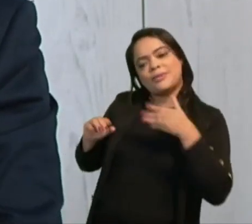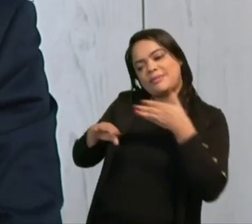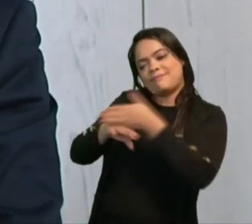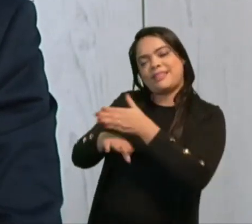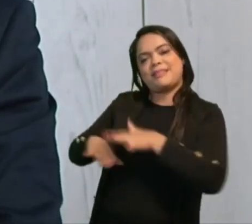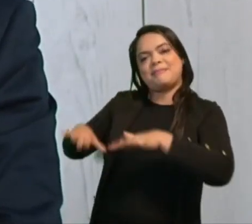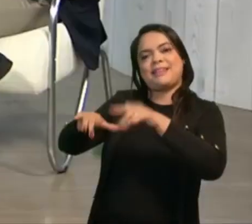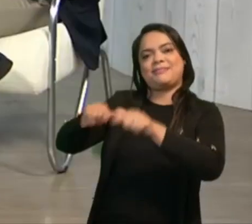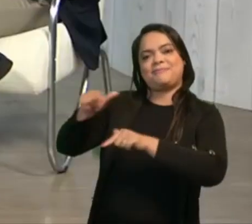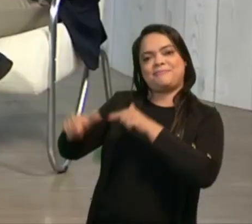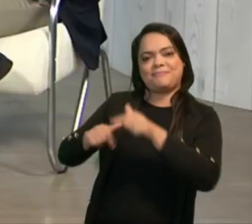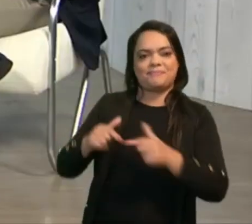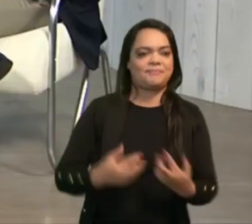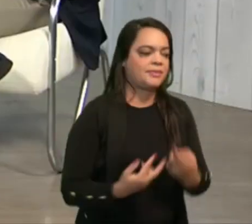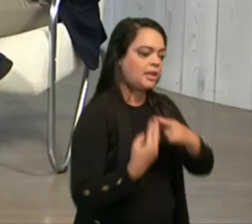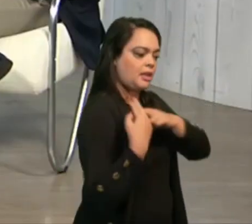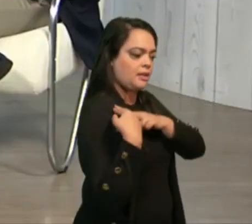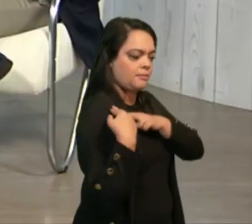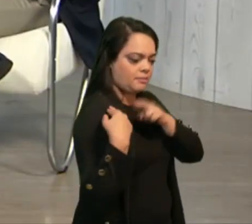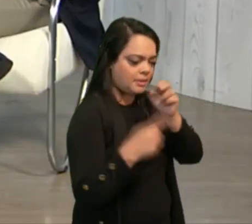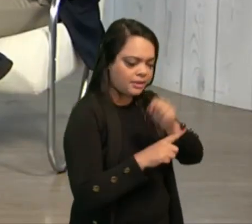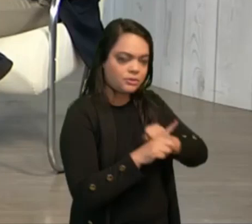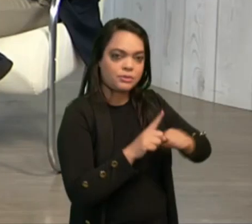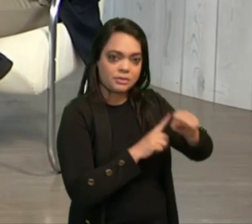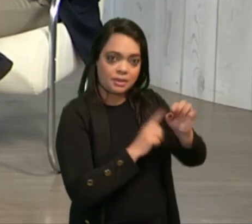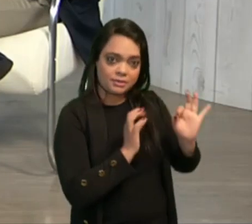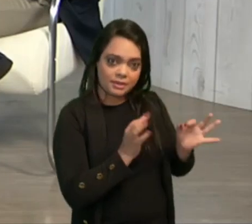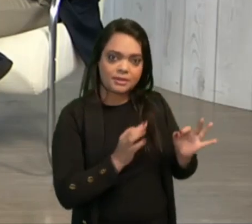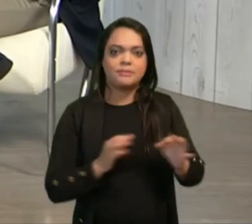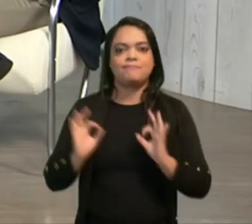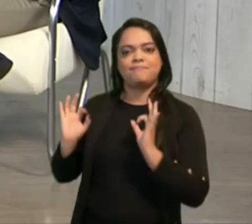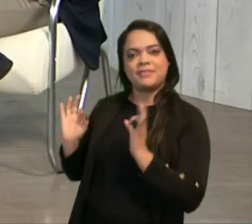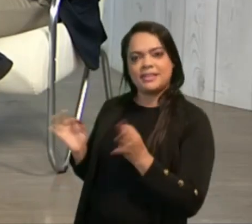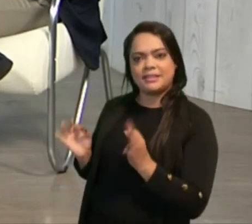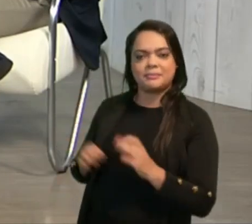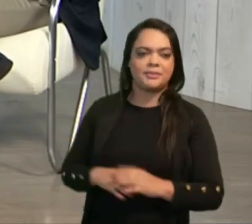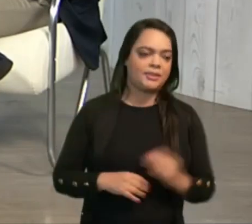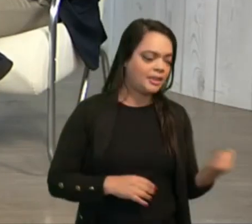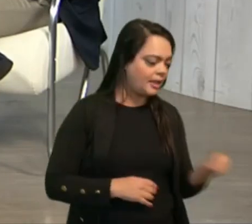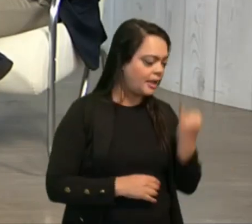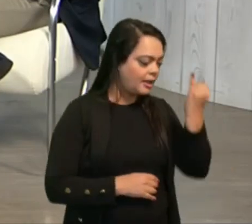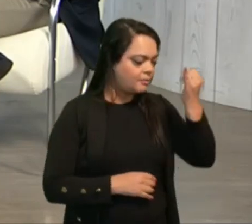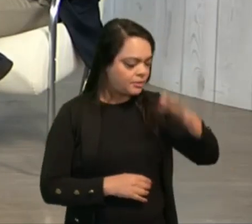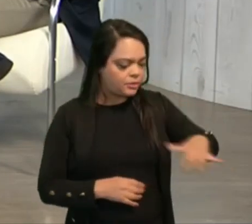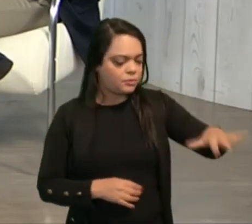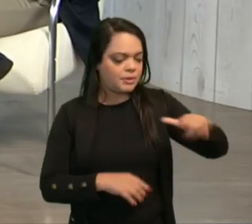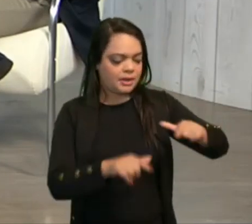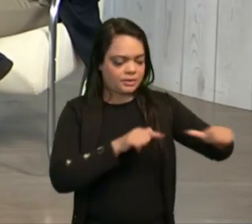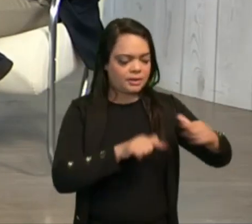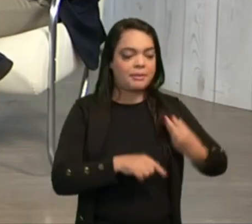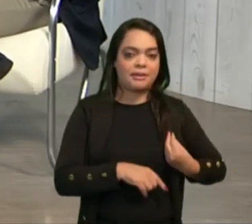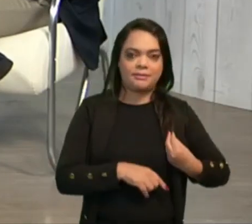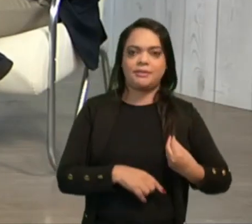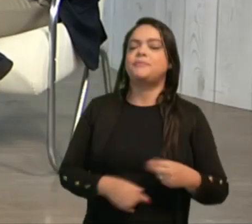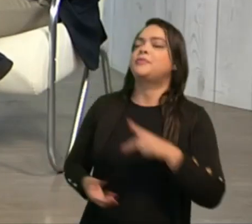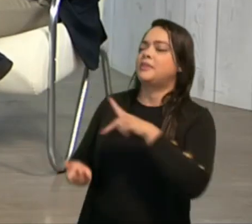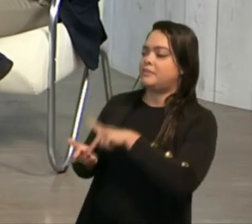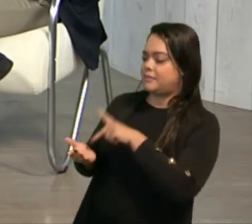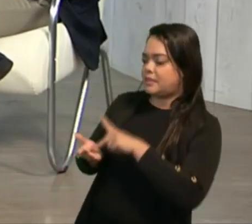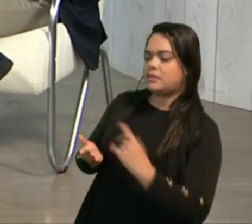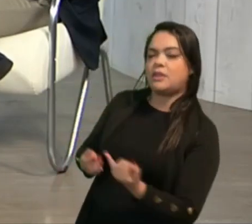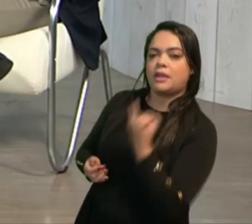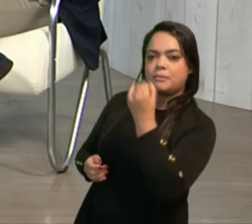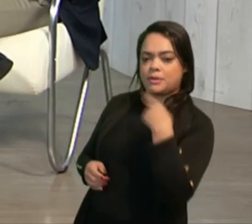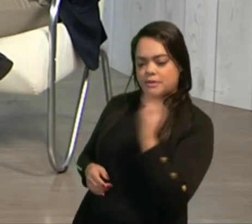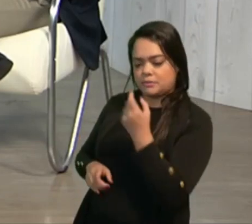de trabalho. Isso é responsabilidade social, né Paulo? Exatamente. Que faz toda a diferença no mercado de trabalho e na vida também. Faz toda a diferença para a nossa